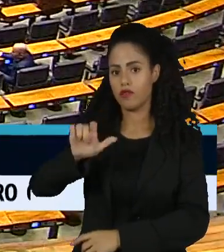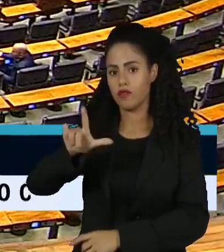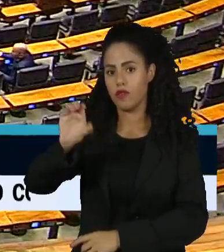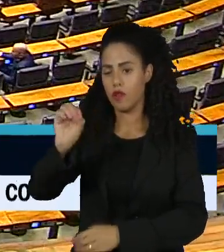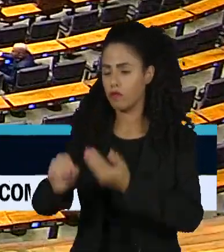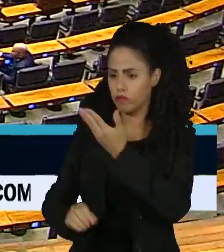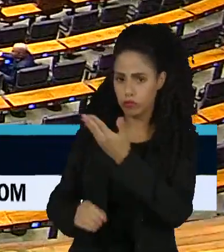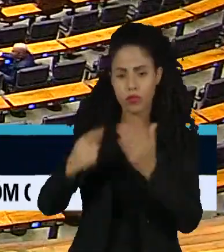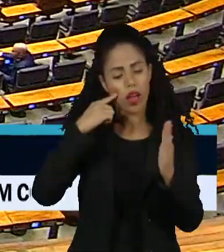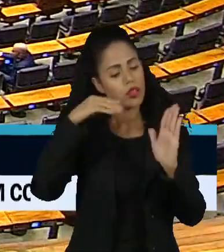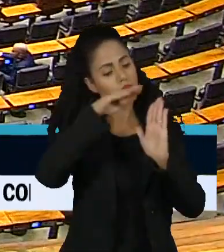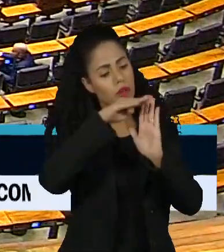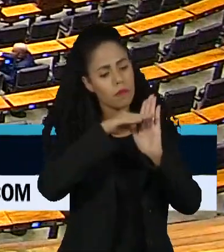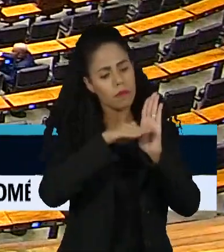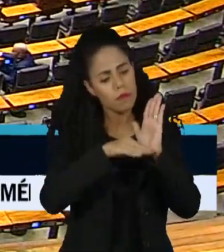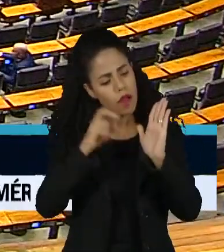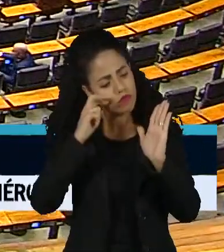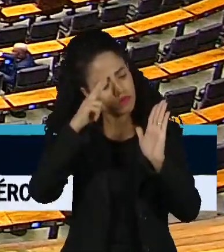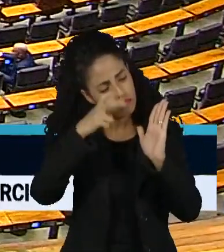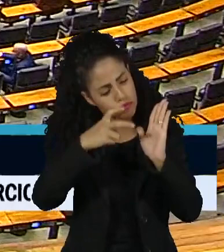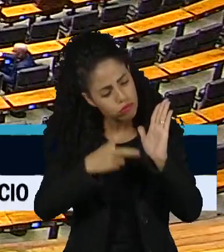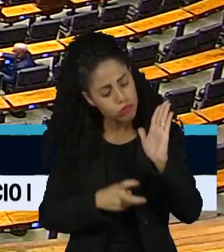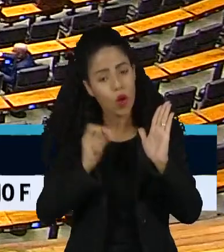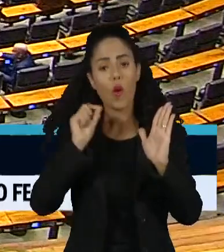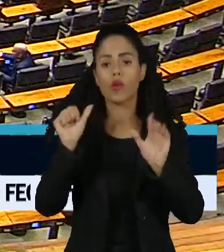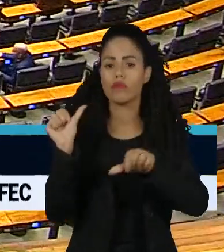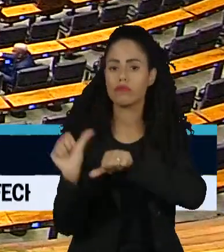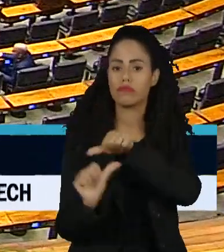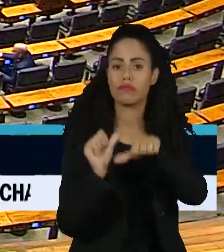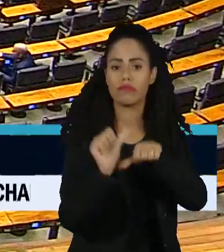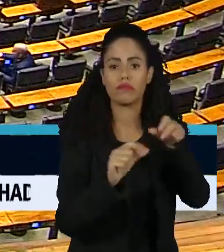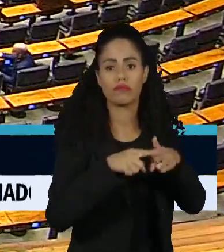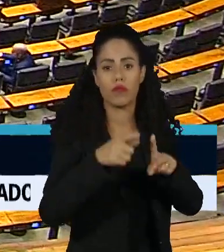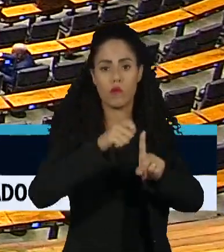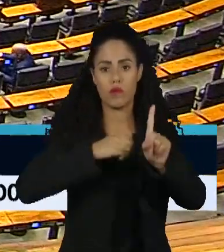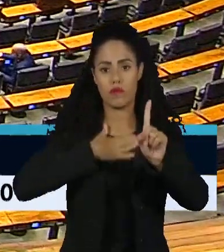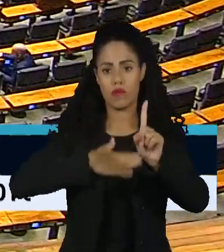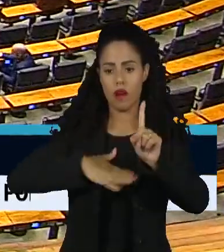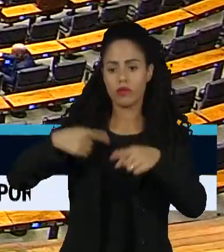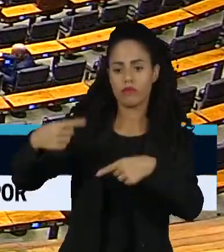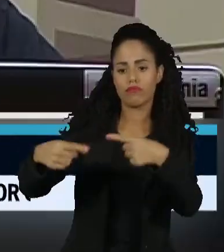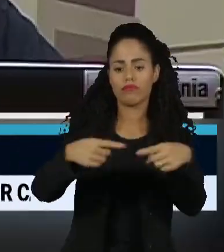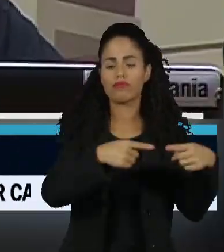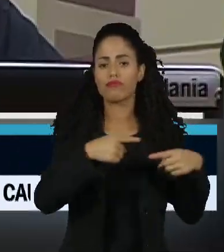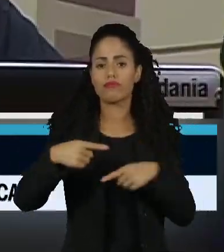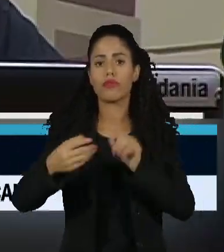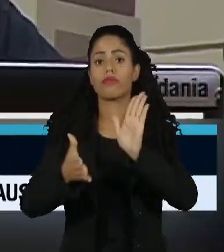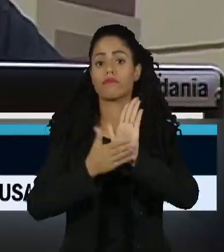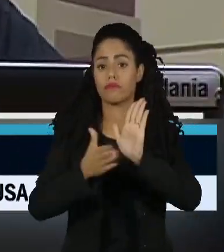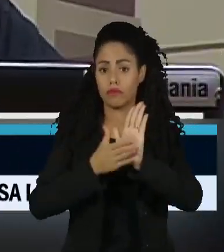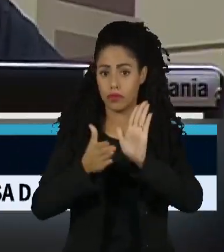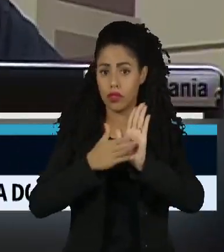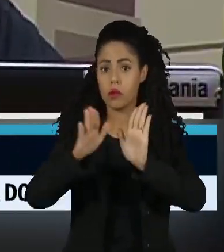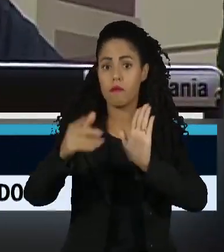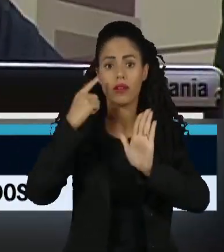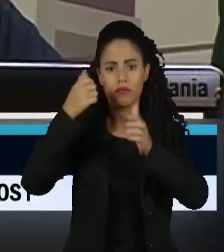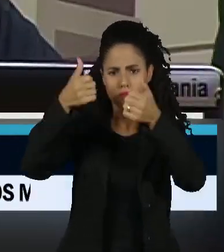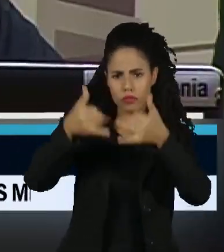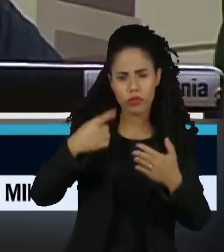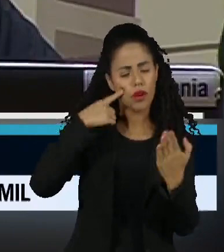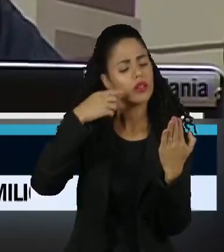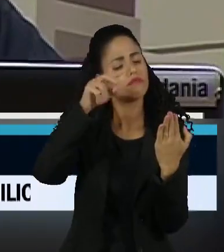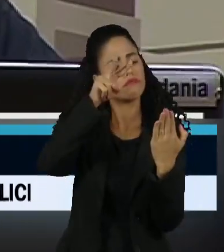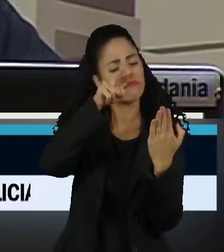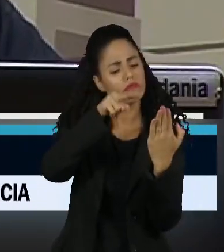rejeitou todas as mudanças feitas pela Câmara em agosto, durante a discussão da proposta. O relator chegou a